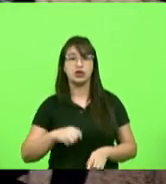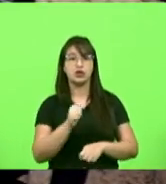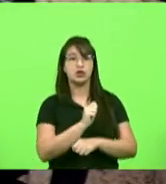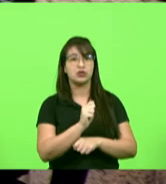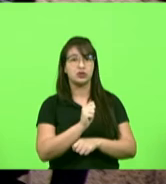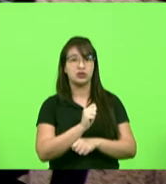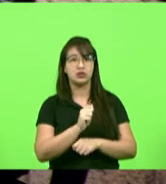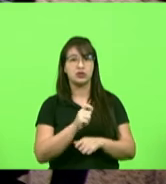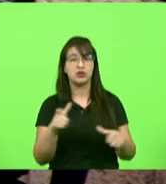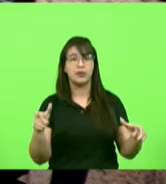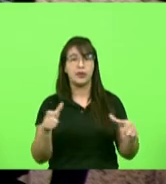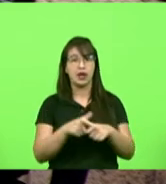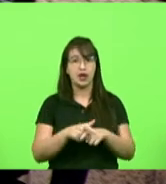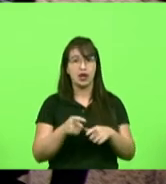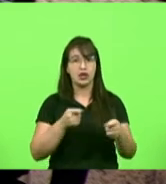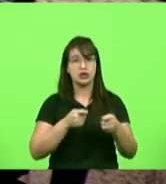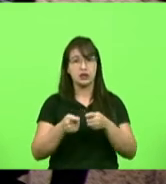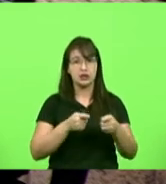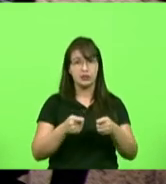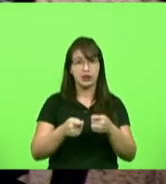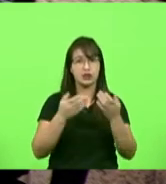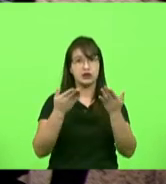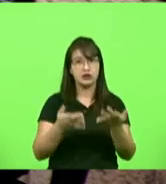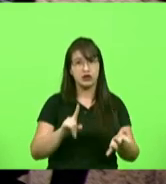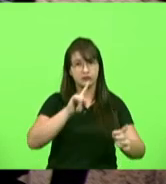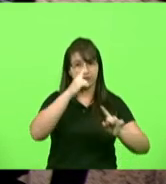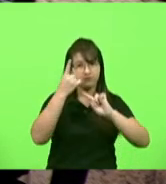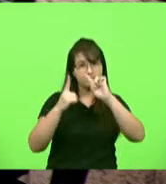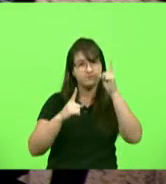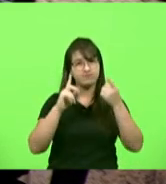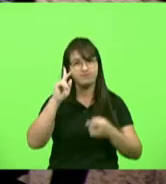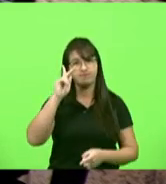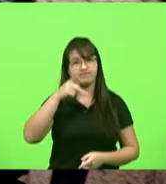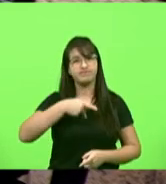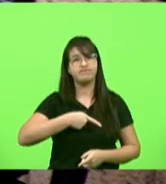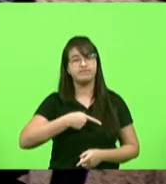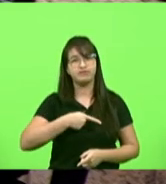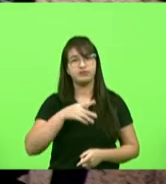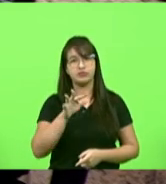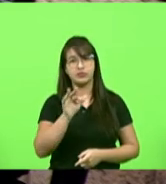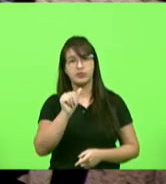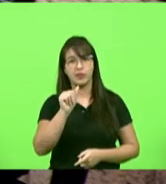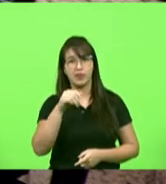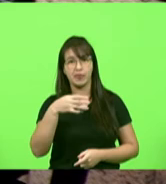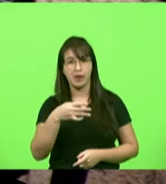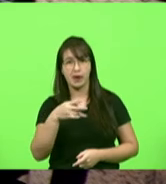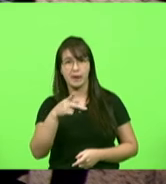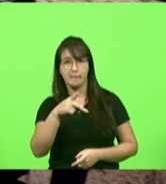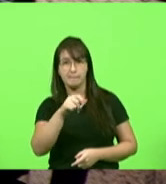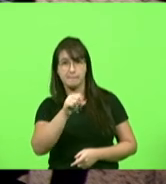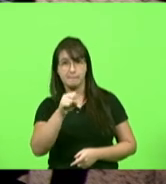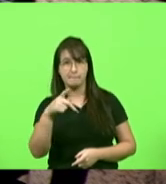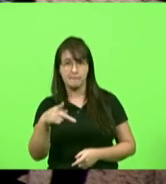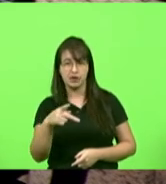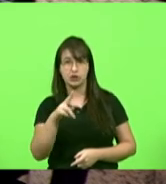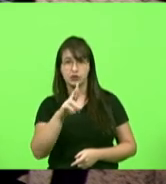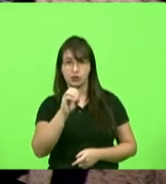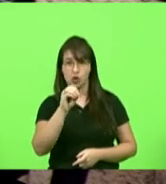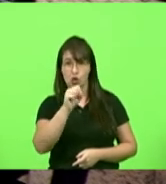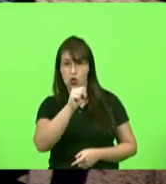micro e pequenas empresas e dos empreendedores individuais a FAMPESC a presidente Rose Dedequind